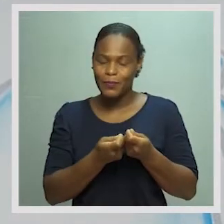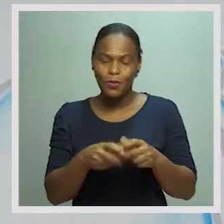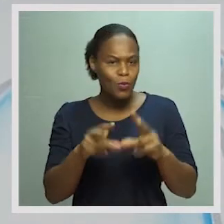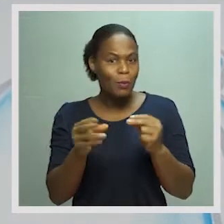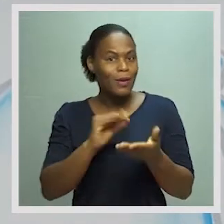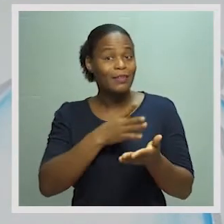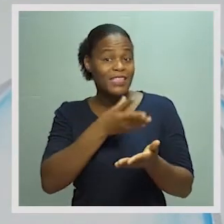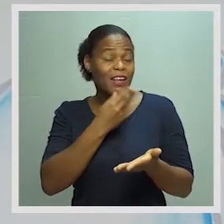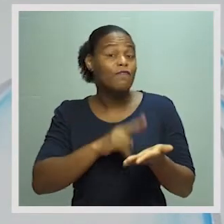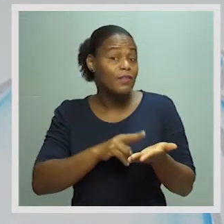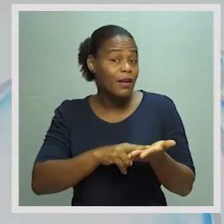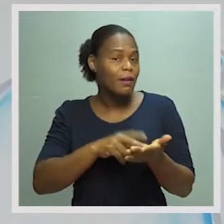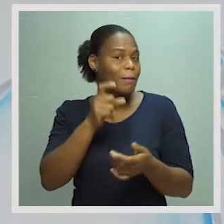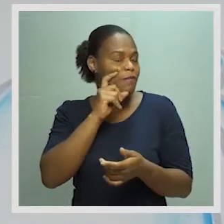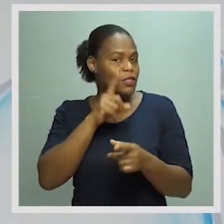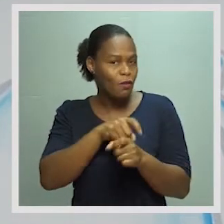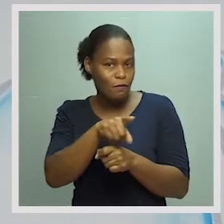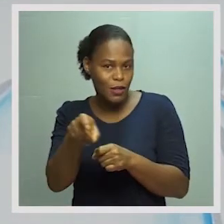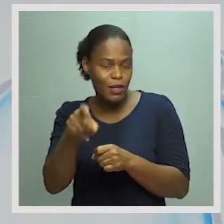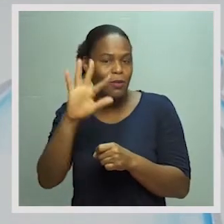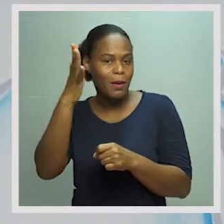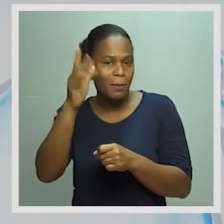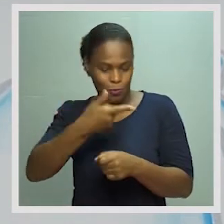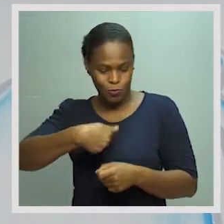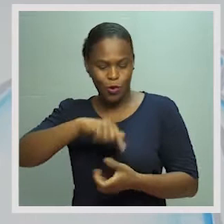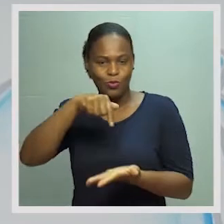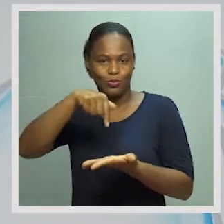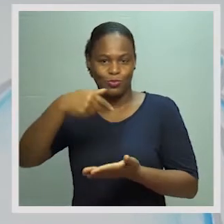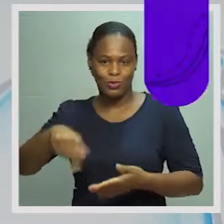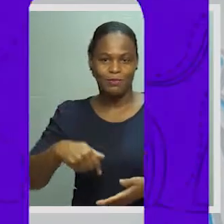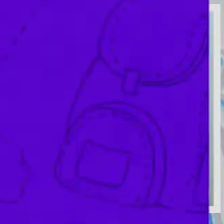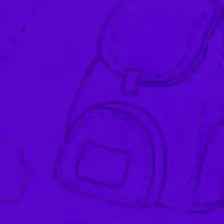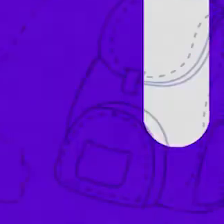verdade, a prevenção do coronavírus está nas nossas mãos.